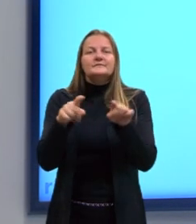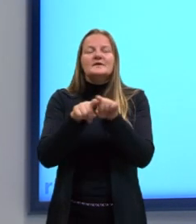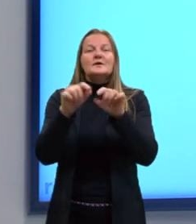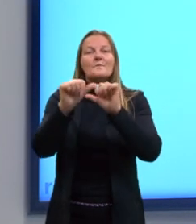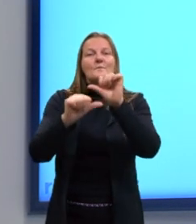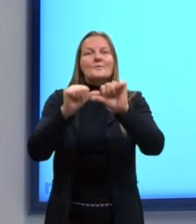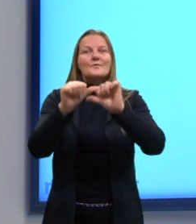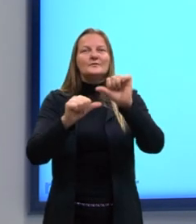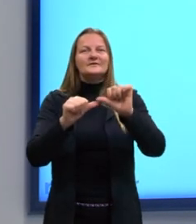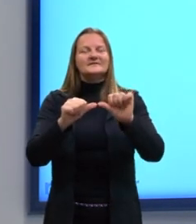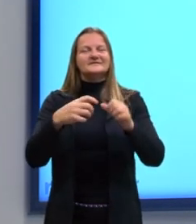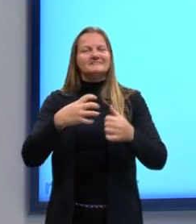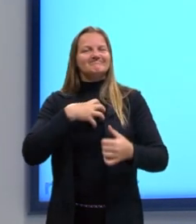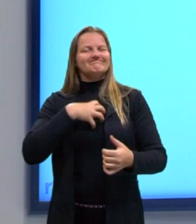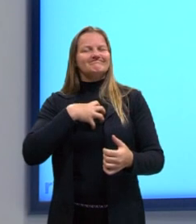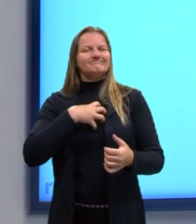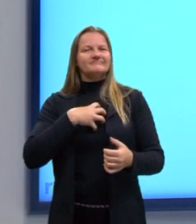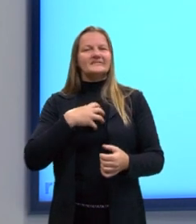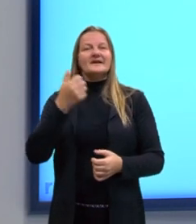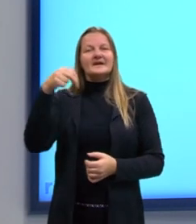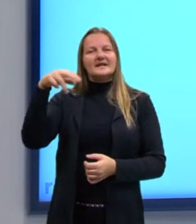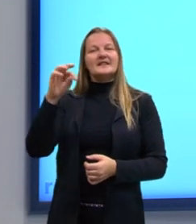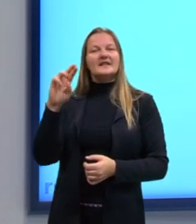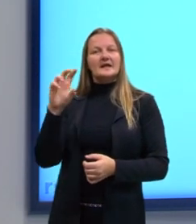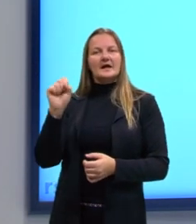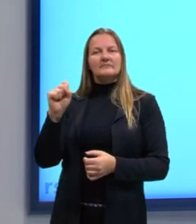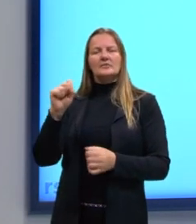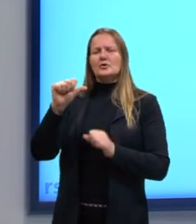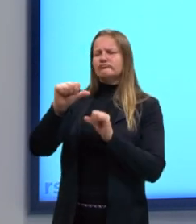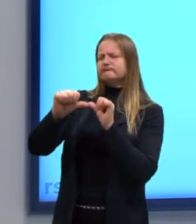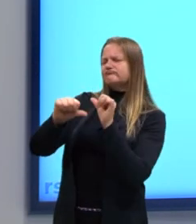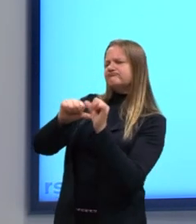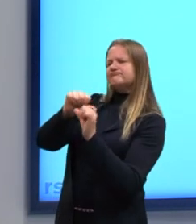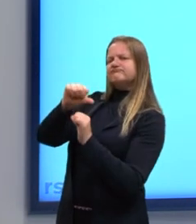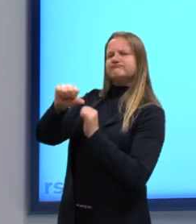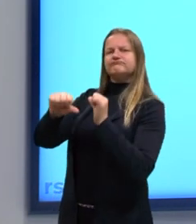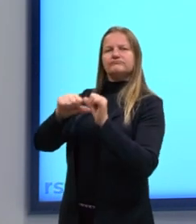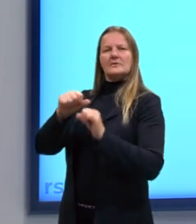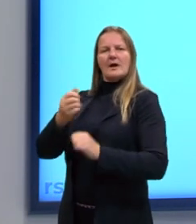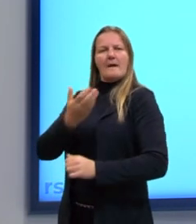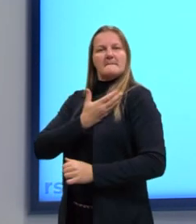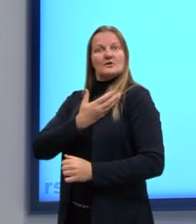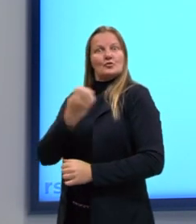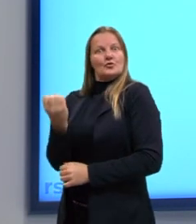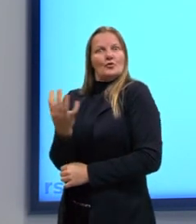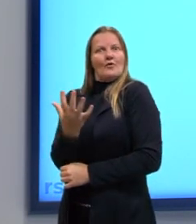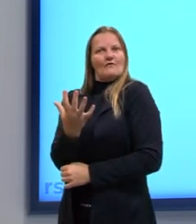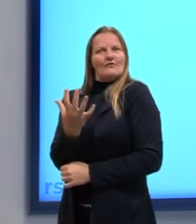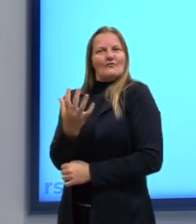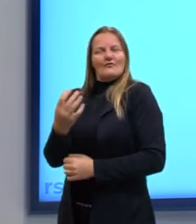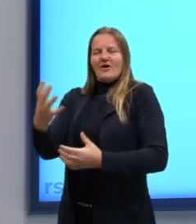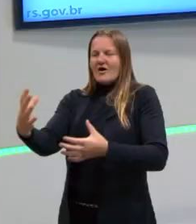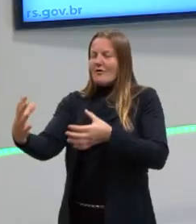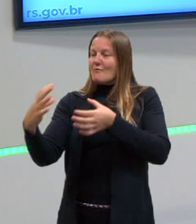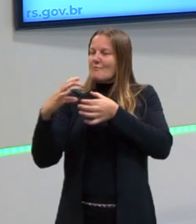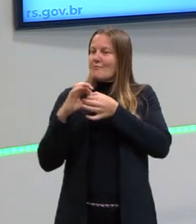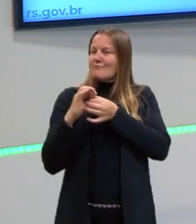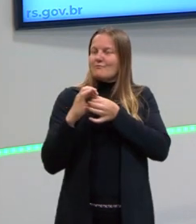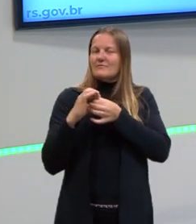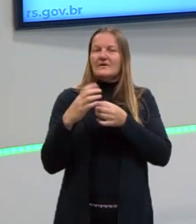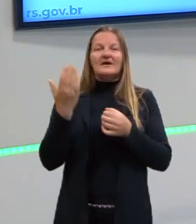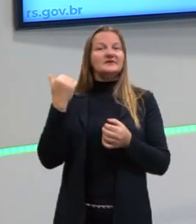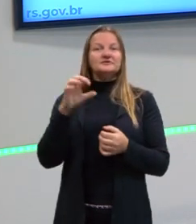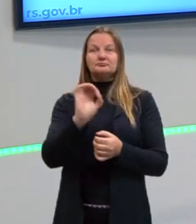mudança de estado. André tornou-se meu novo amigo. Então, aqui a gente tem alguns